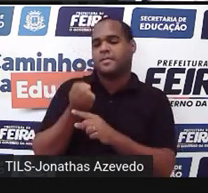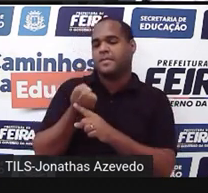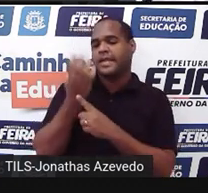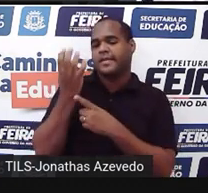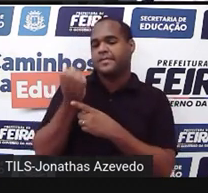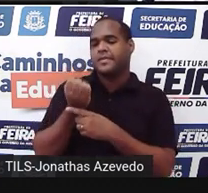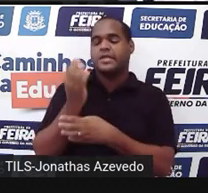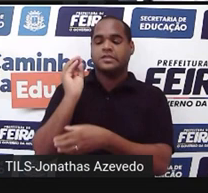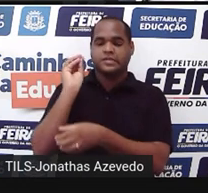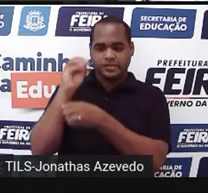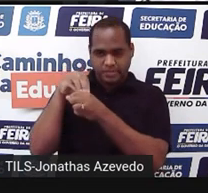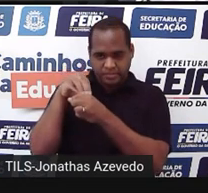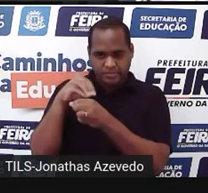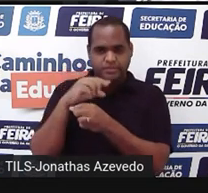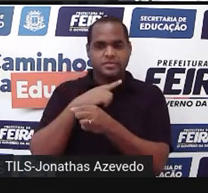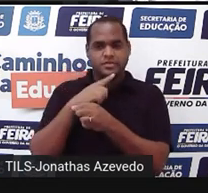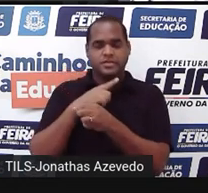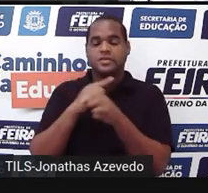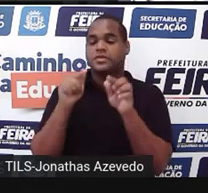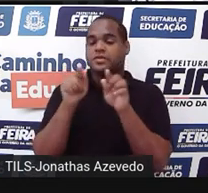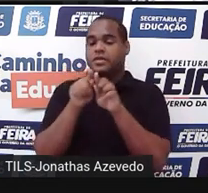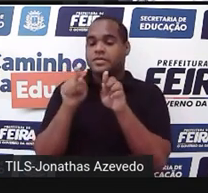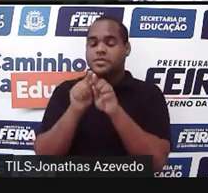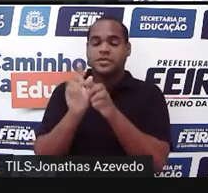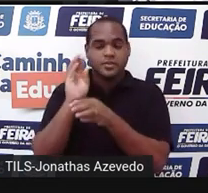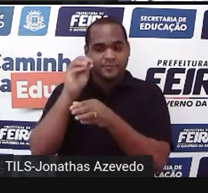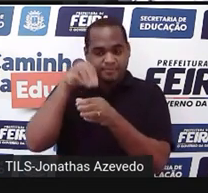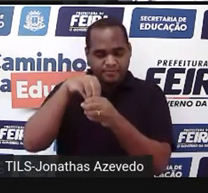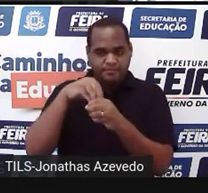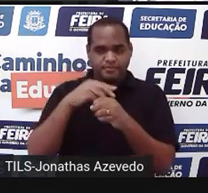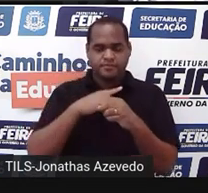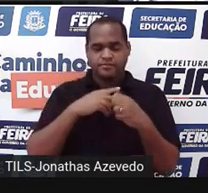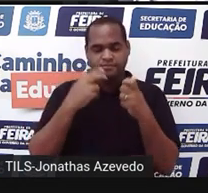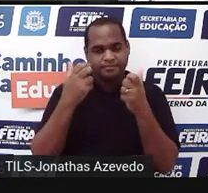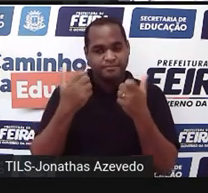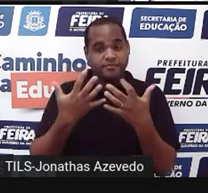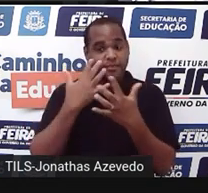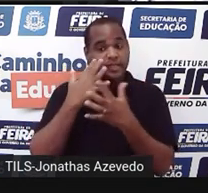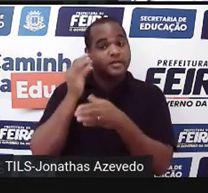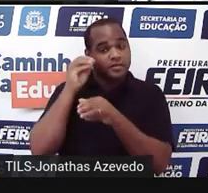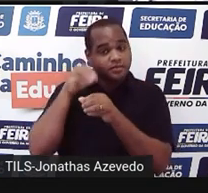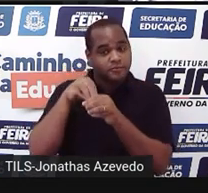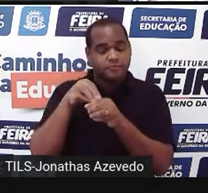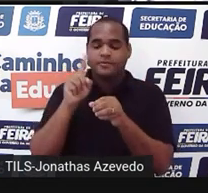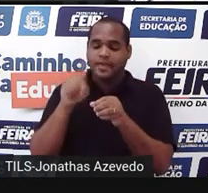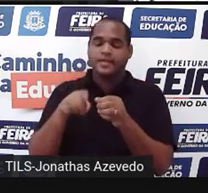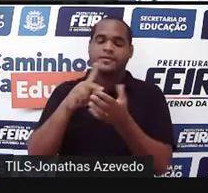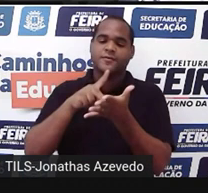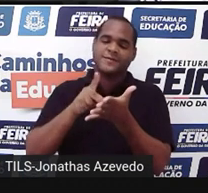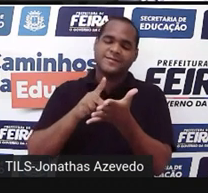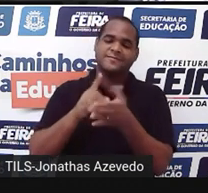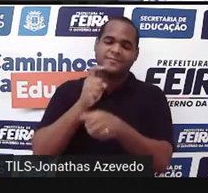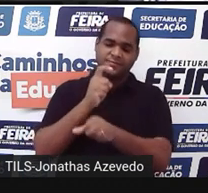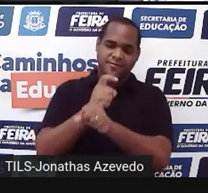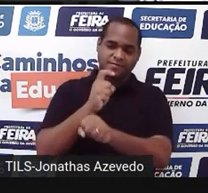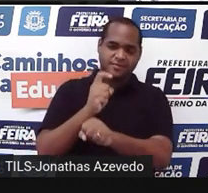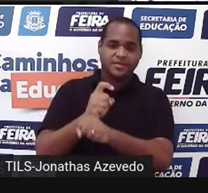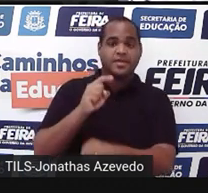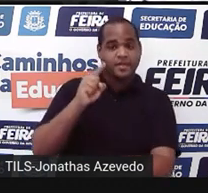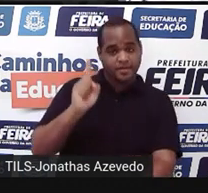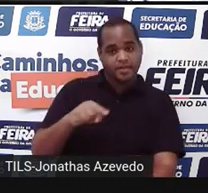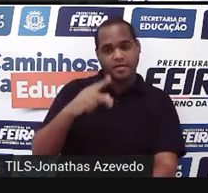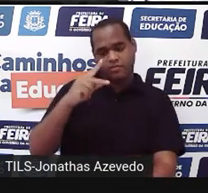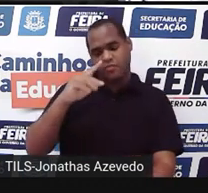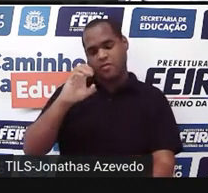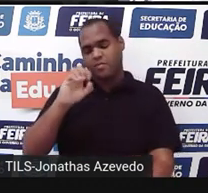interno, medir o espaço de dentro de um sólido geométrico. seja ele poliedro,